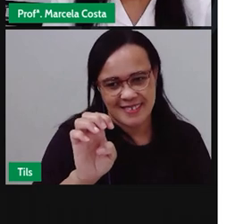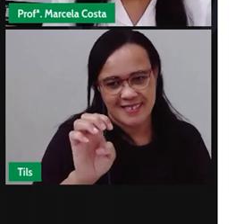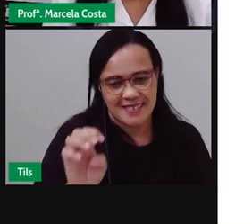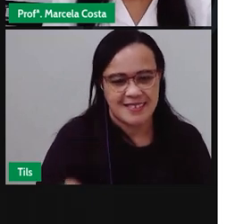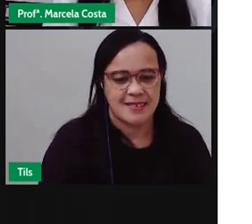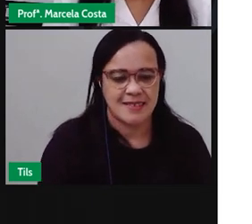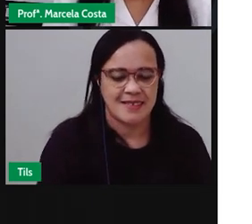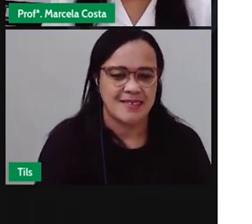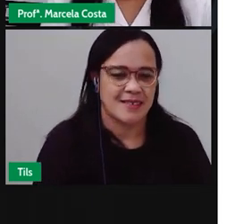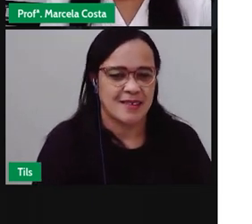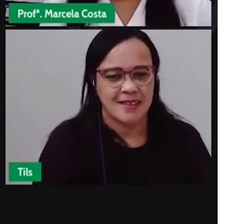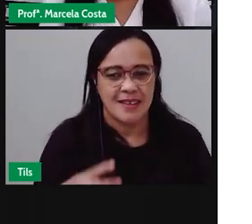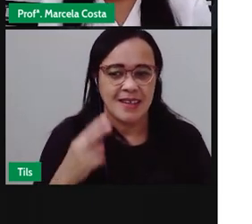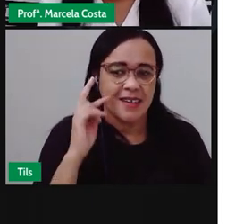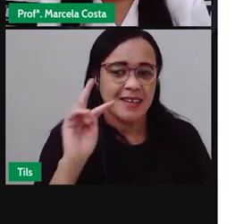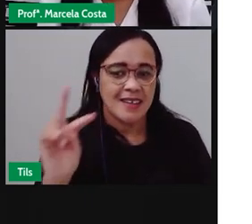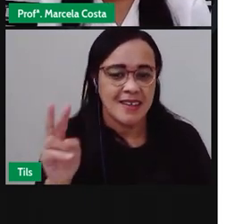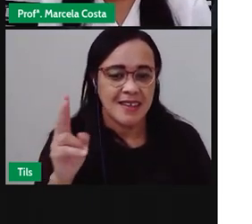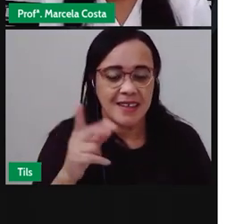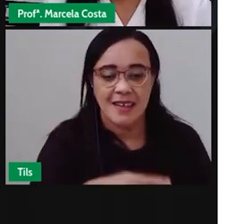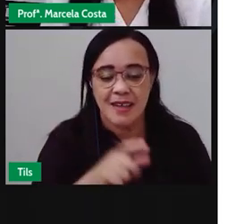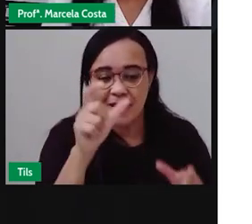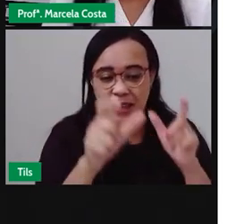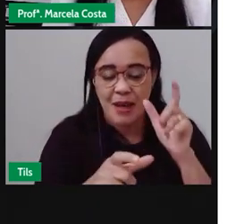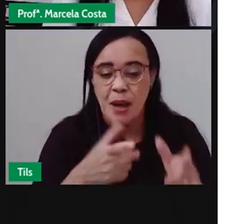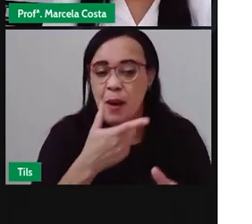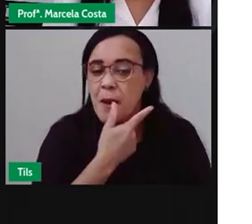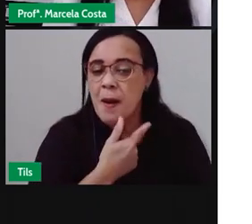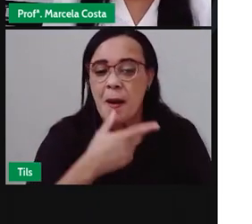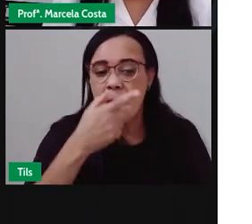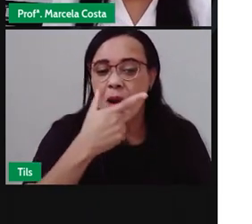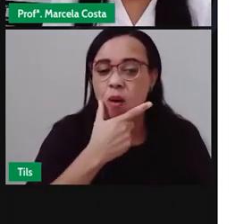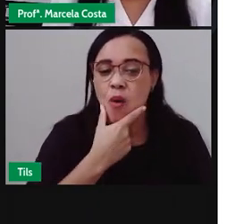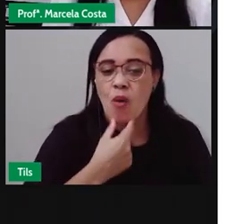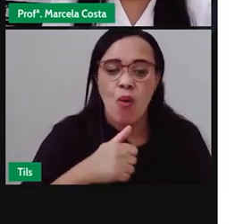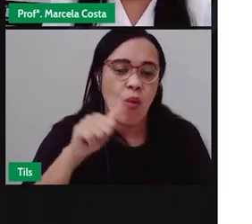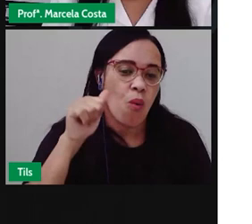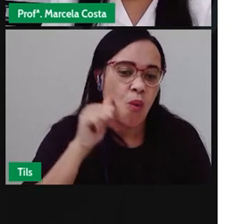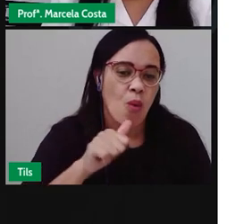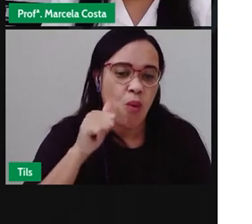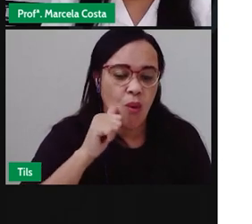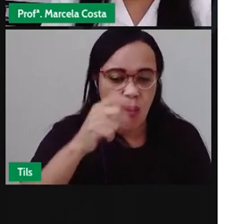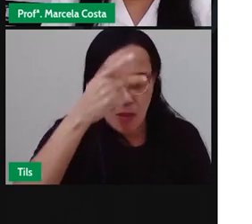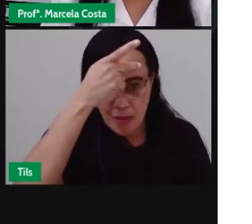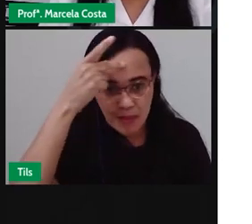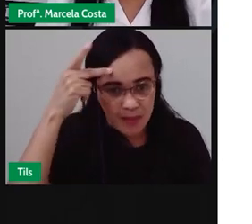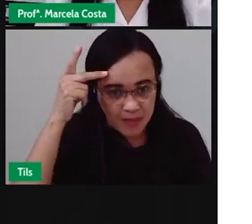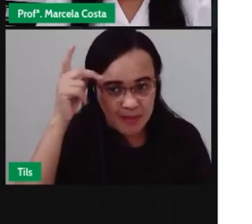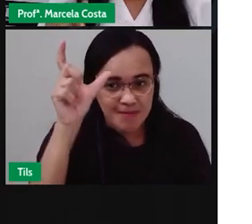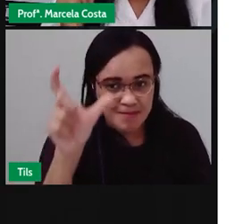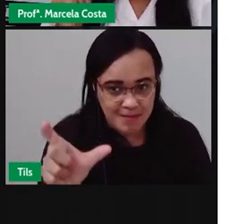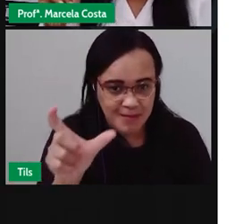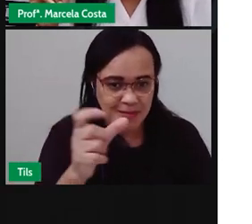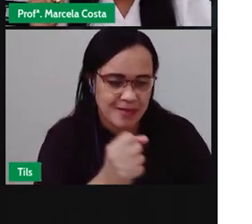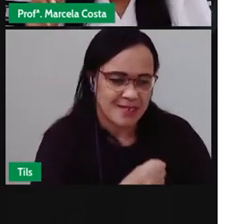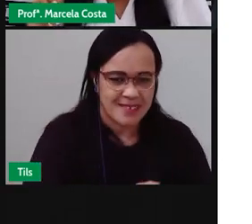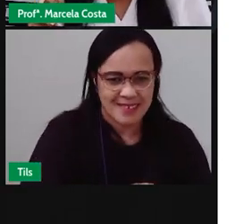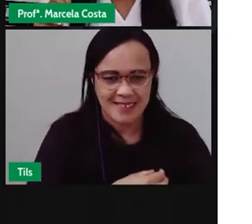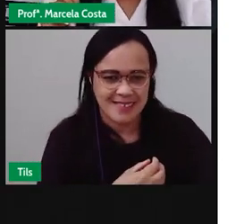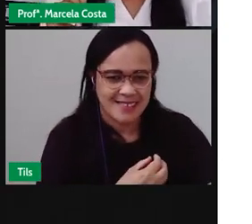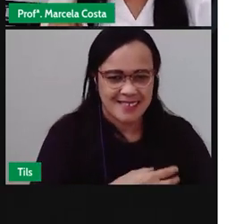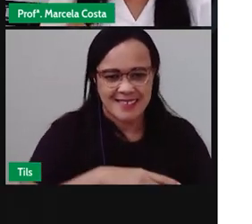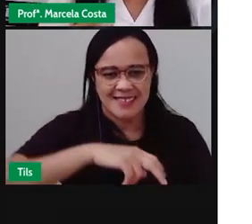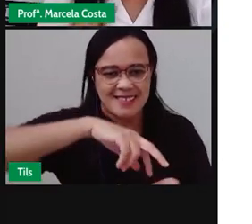Esse pessoal Dançando Aqui Quem será Que eles Estão Dançando Bem juntinhos